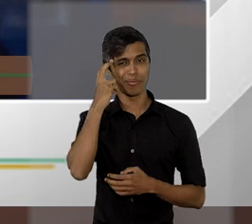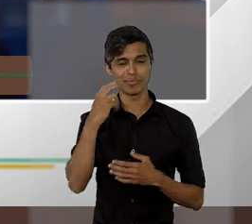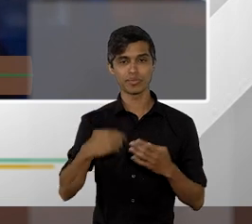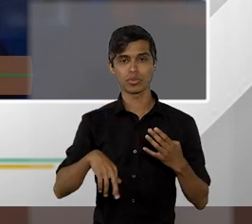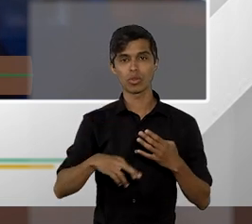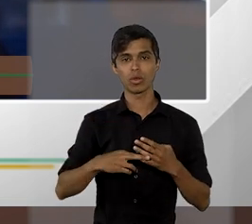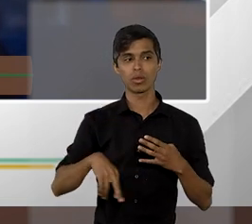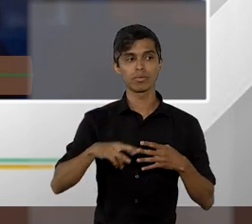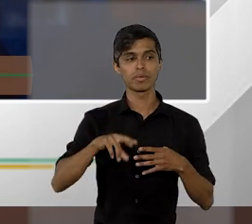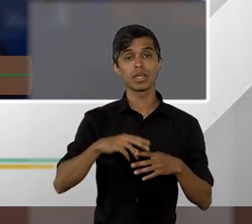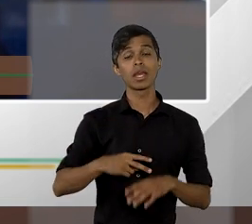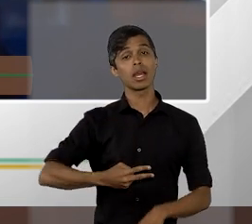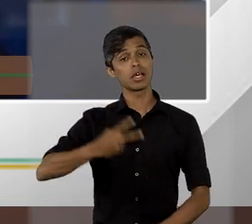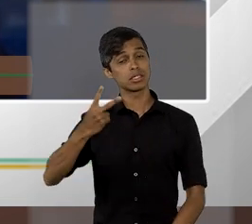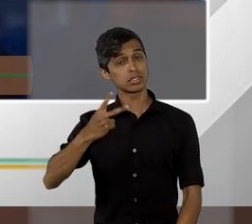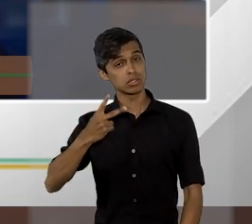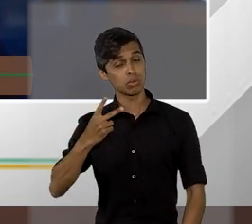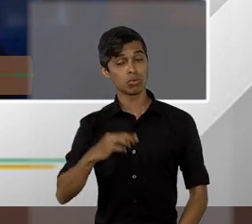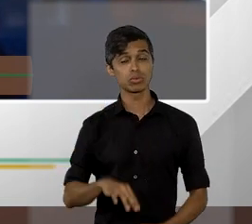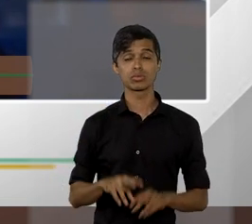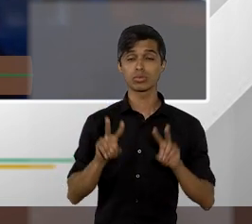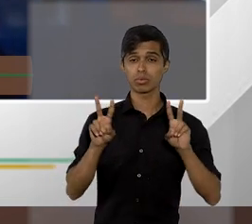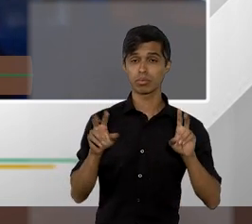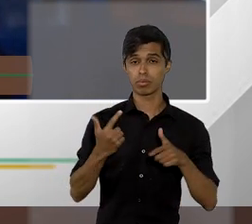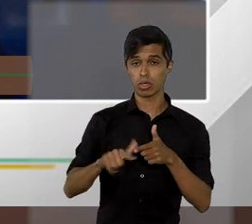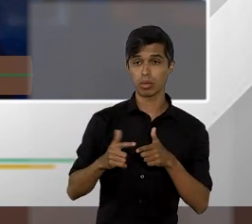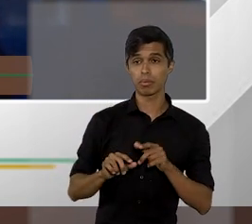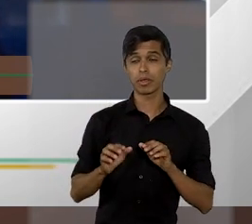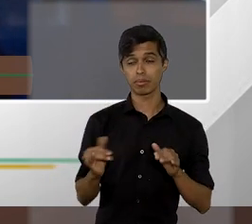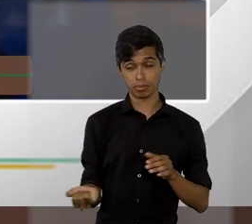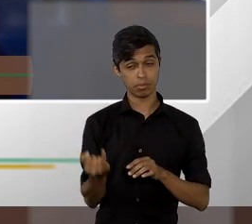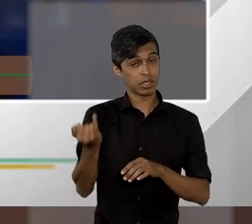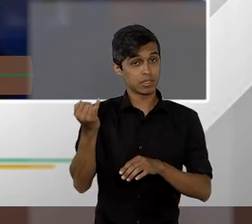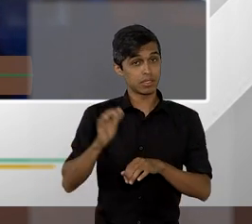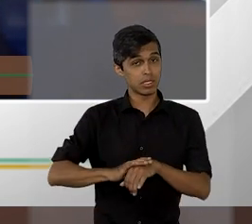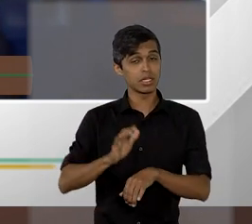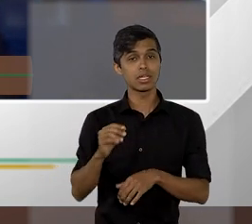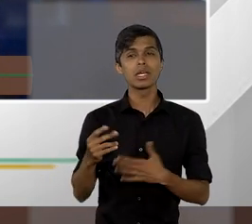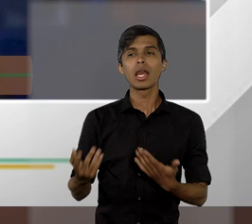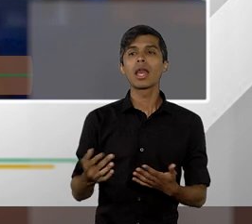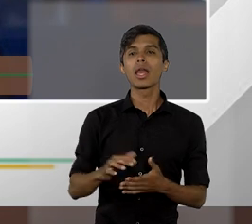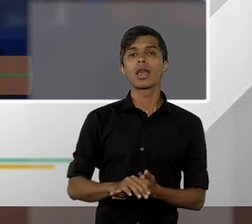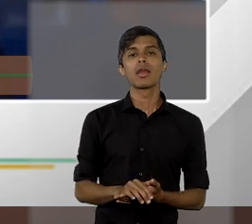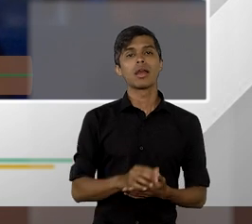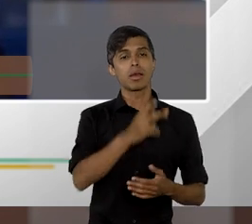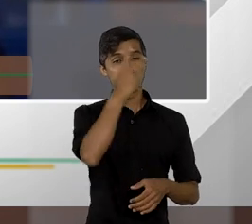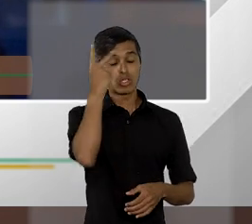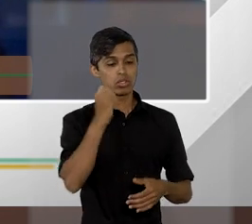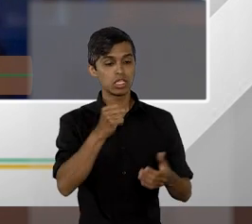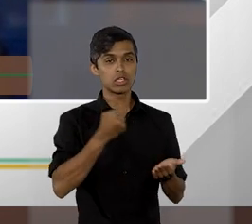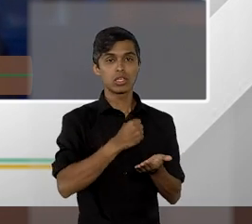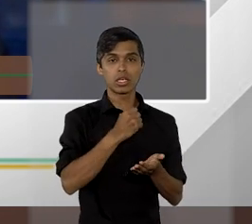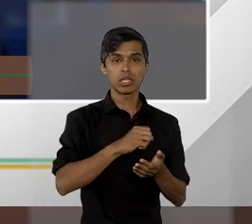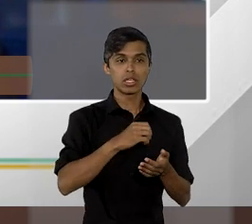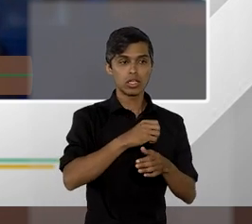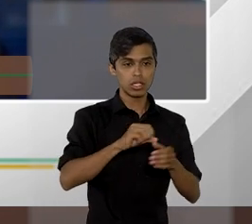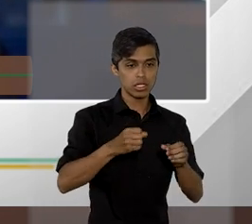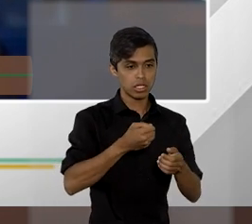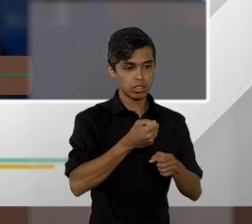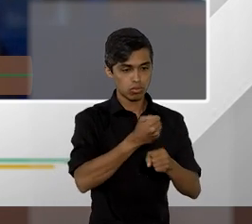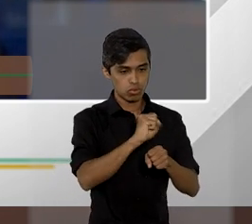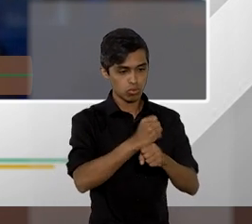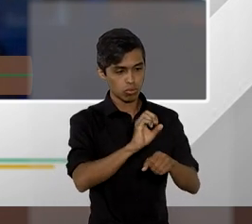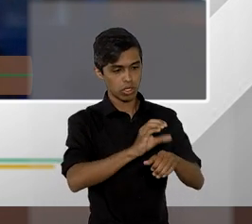Agora, a segunda questão, que me parece mais relevante, que, na verdade, o constituinte originário brasileiro, ao